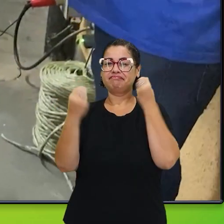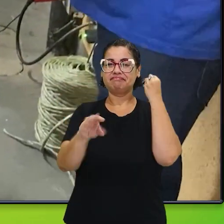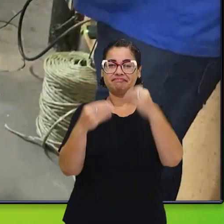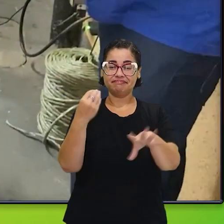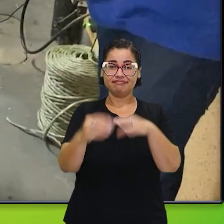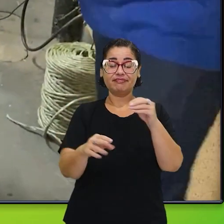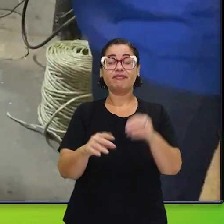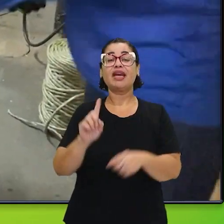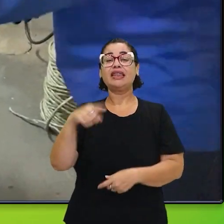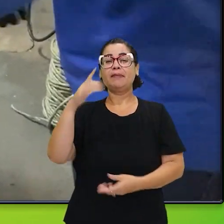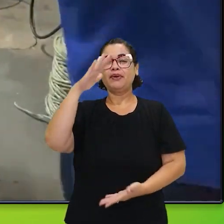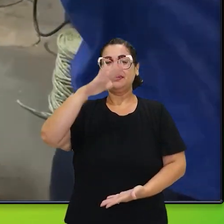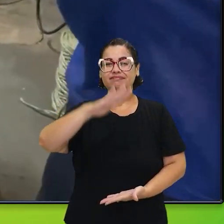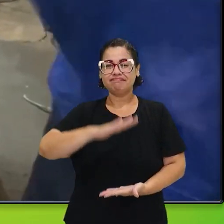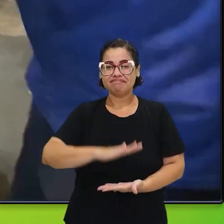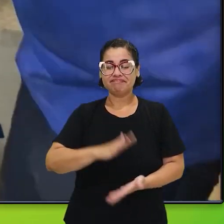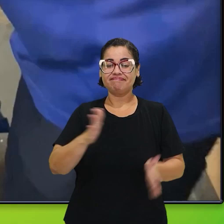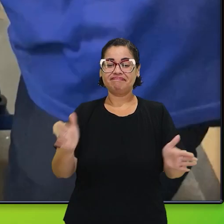de prensadas...